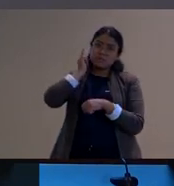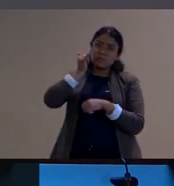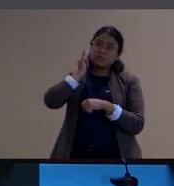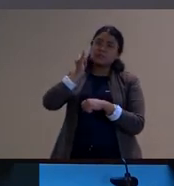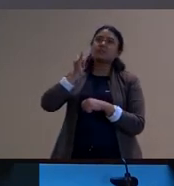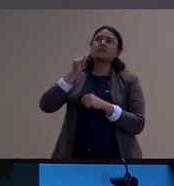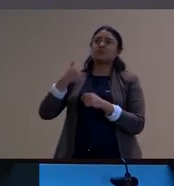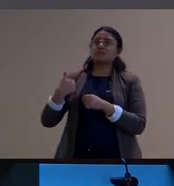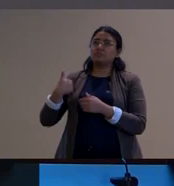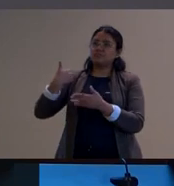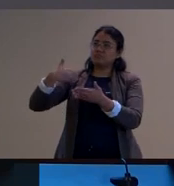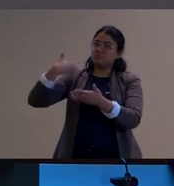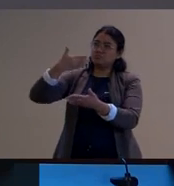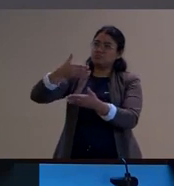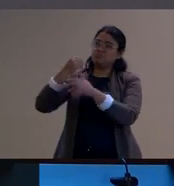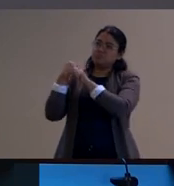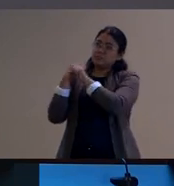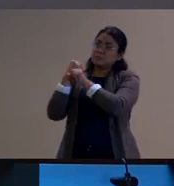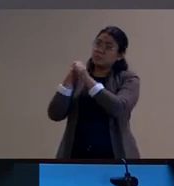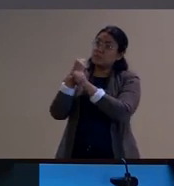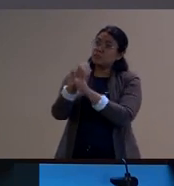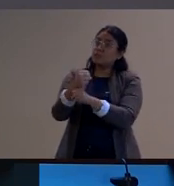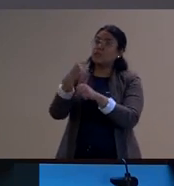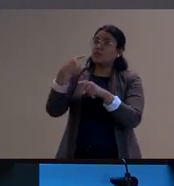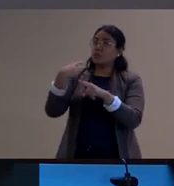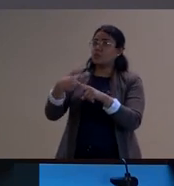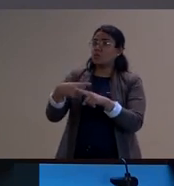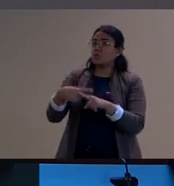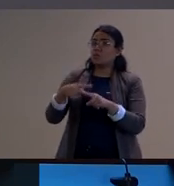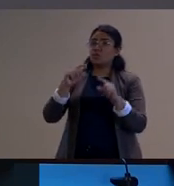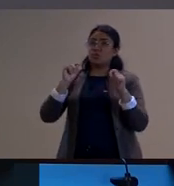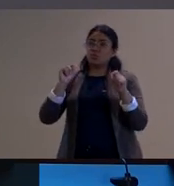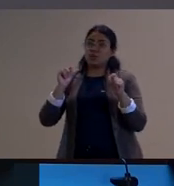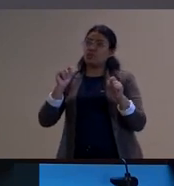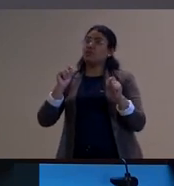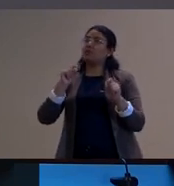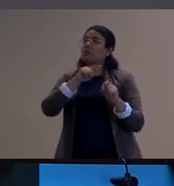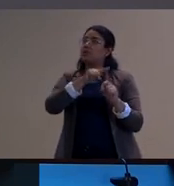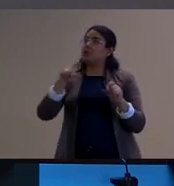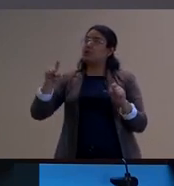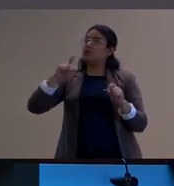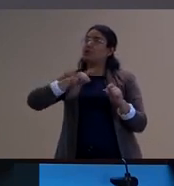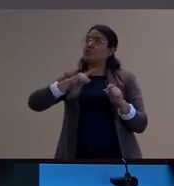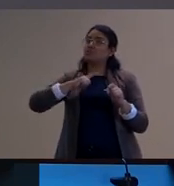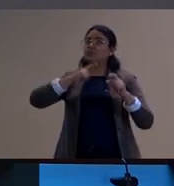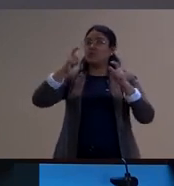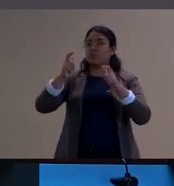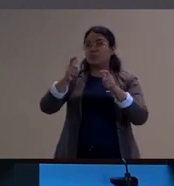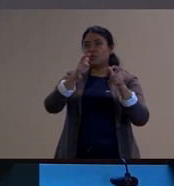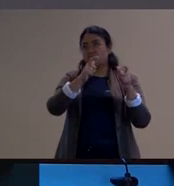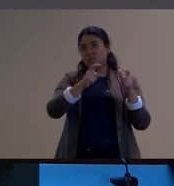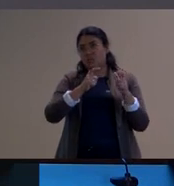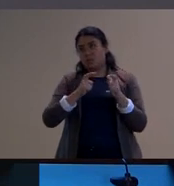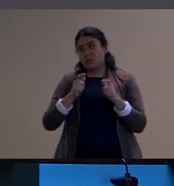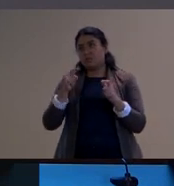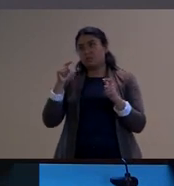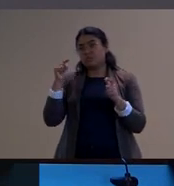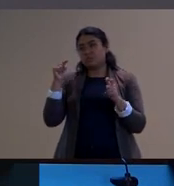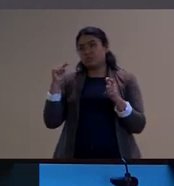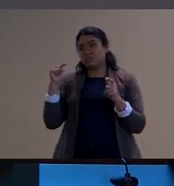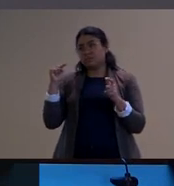ao longo do tempo justamente porque ele deixa esses lugares ele possibilita